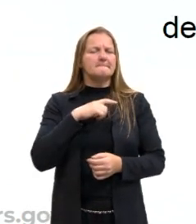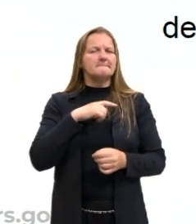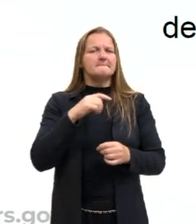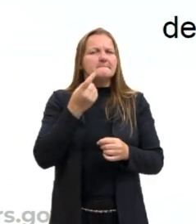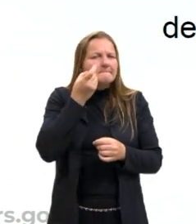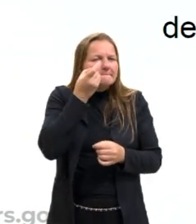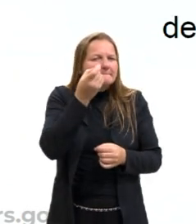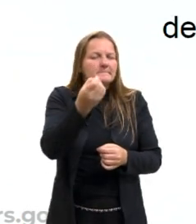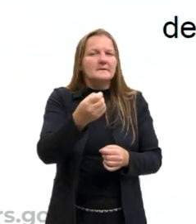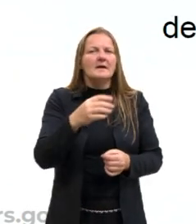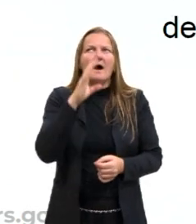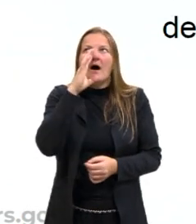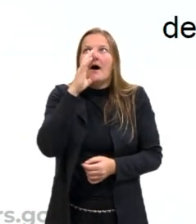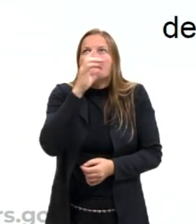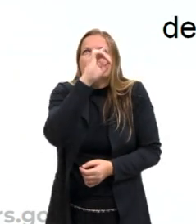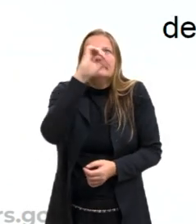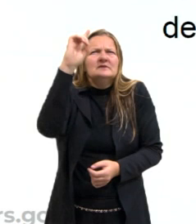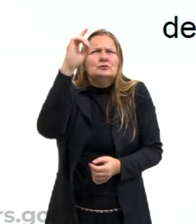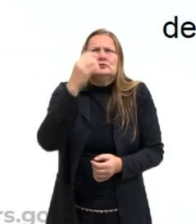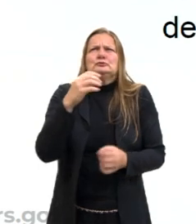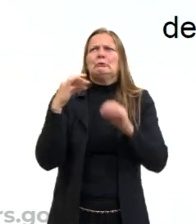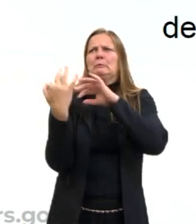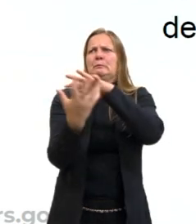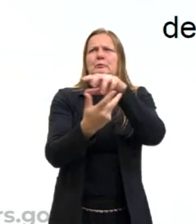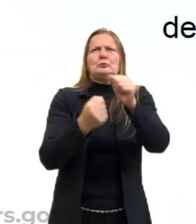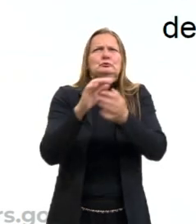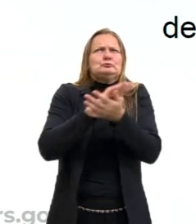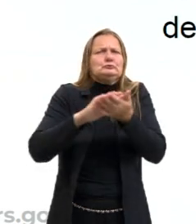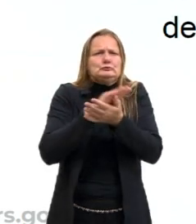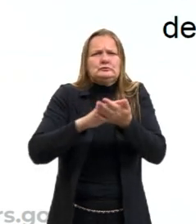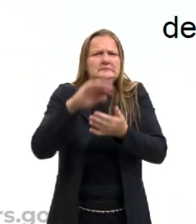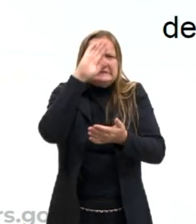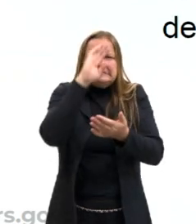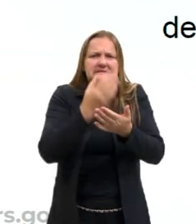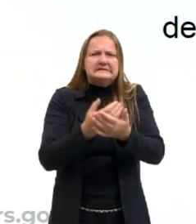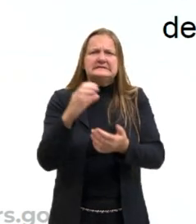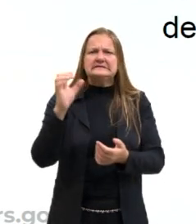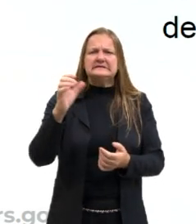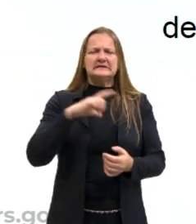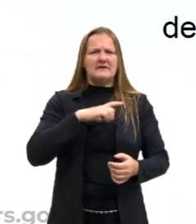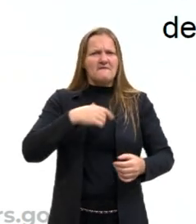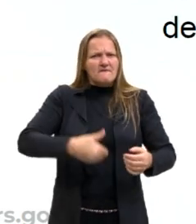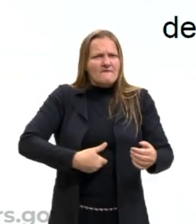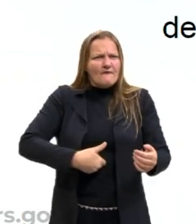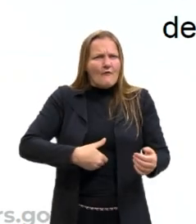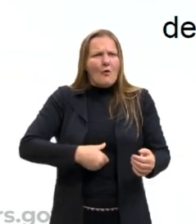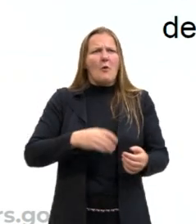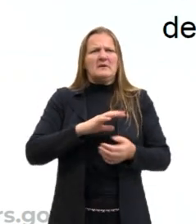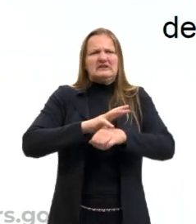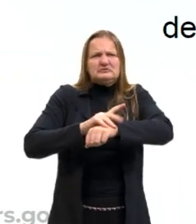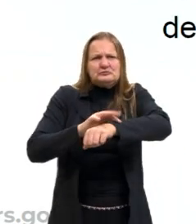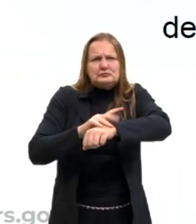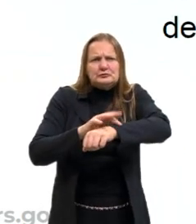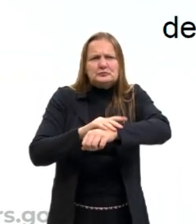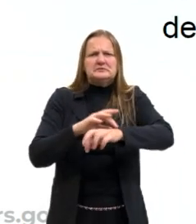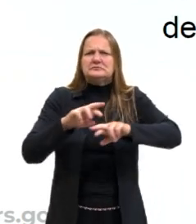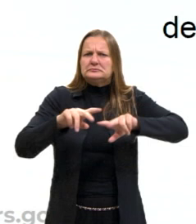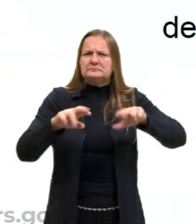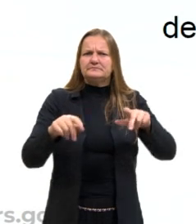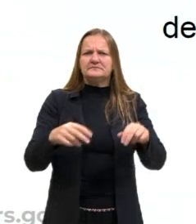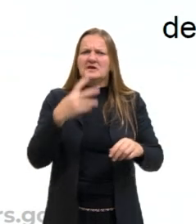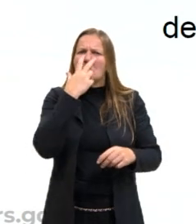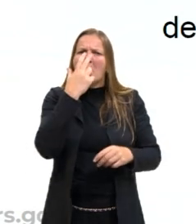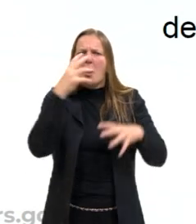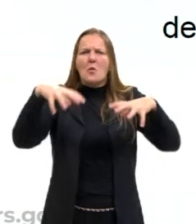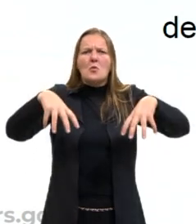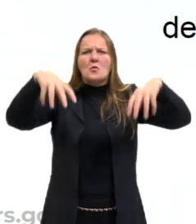dizem, ah, meu Deus, o mundo está terrível, ninguém acredita na ciência, tem fome, tem peste, então a gente está vivendo uma Idade